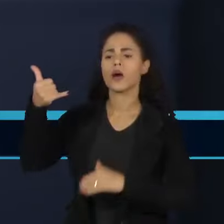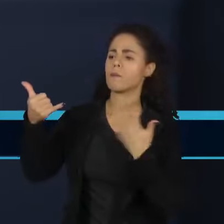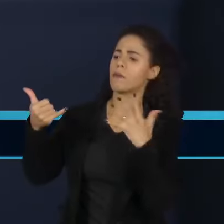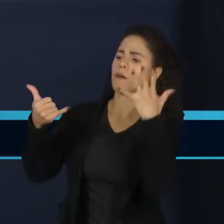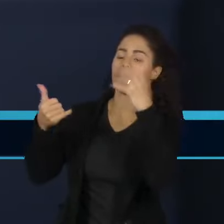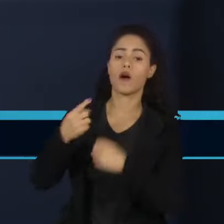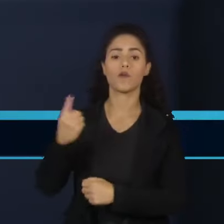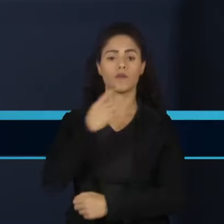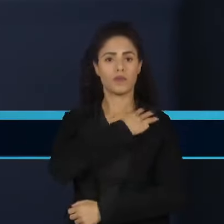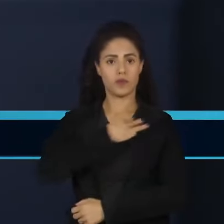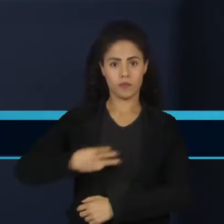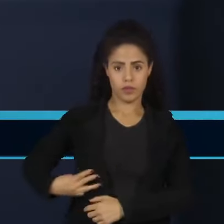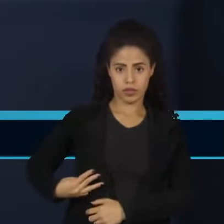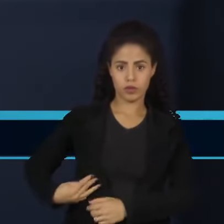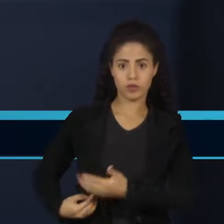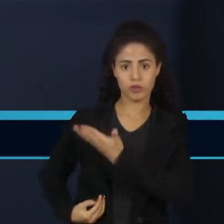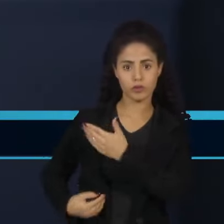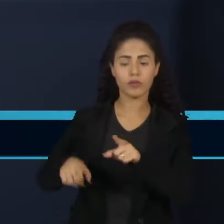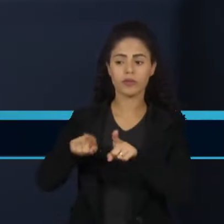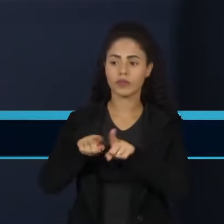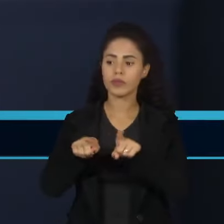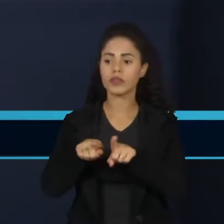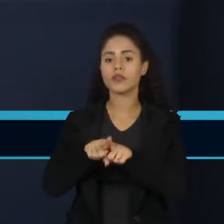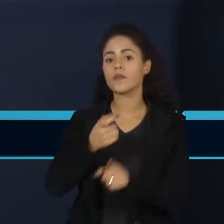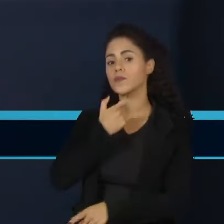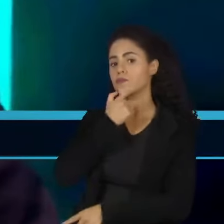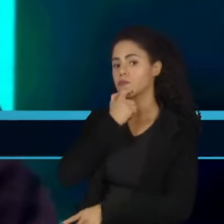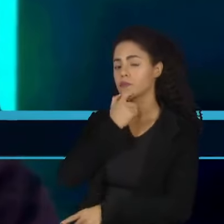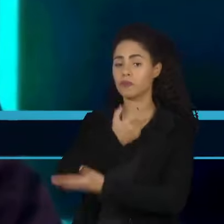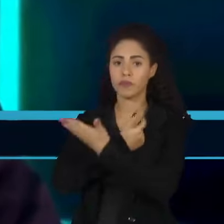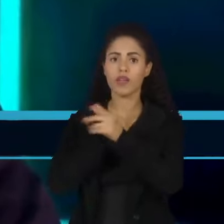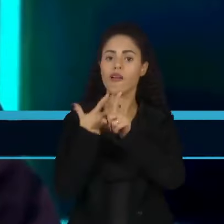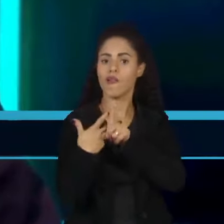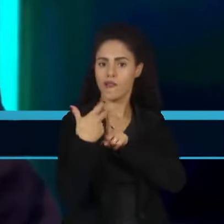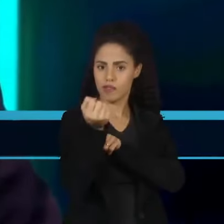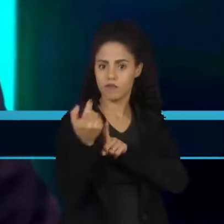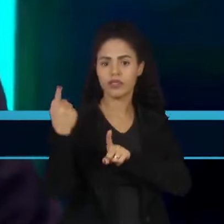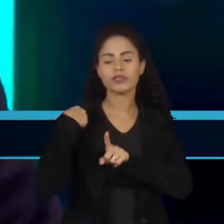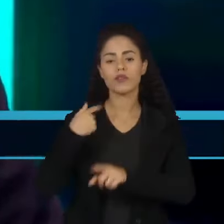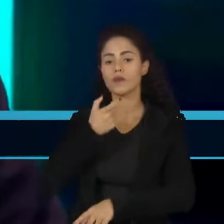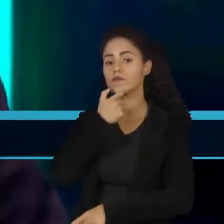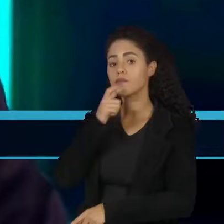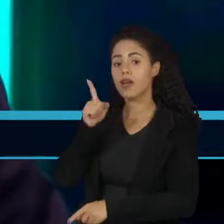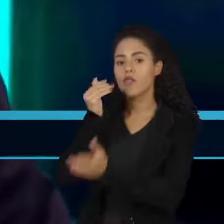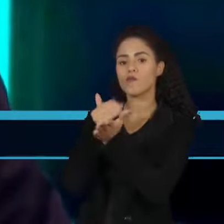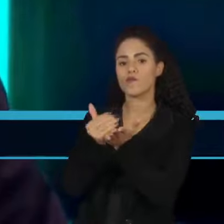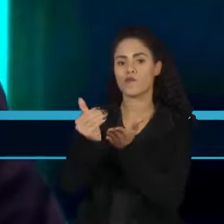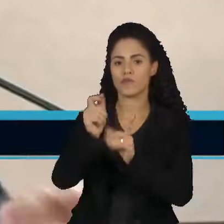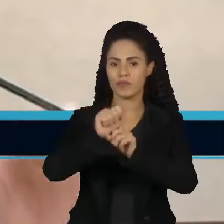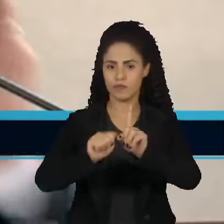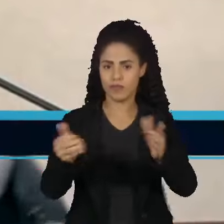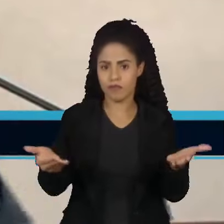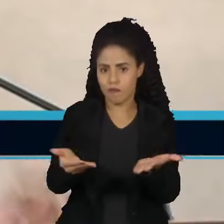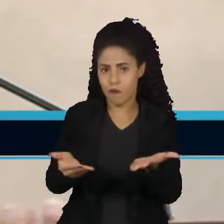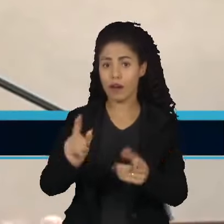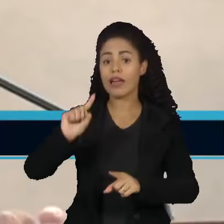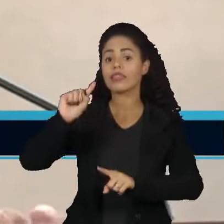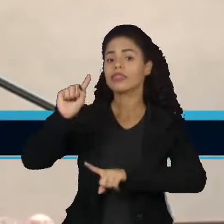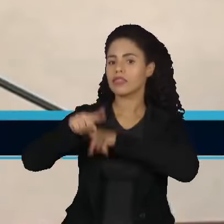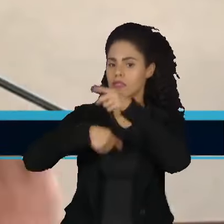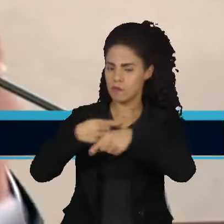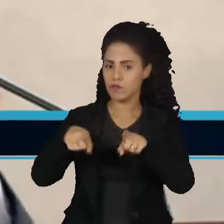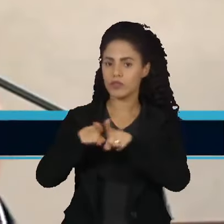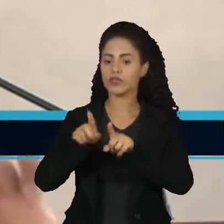primeiro ministro do Reino Unido, Keir Sarmer, que venceu as eleições britânicas no começo do mês. Depois,